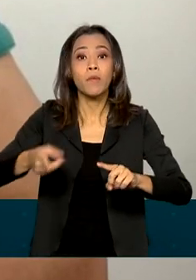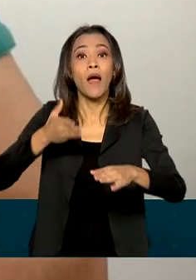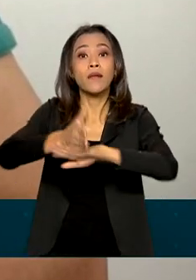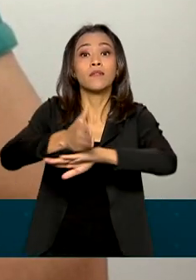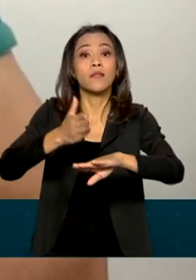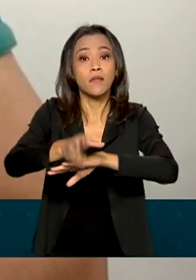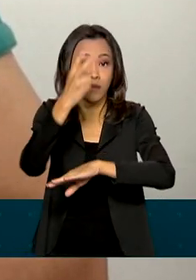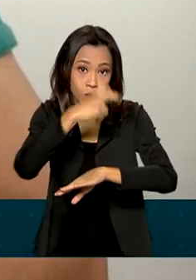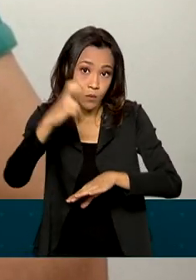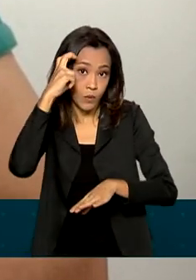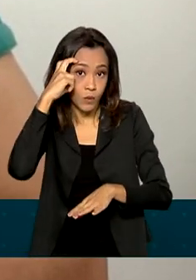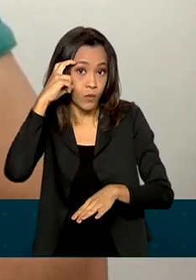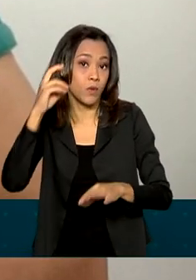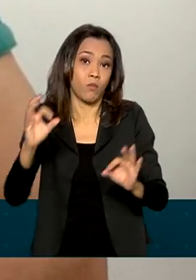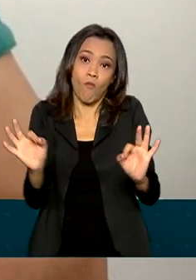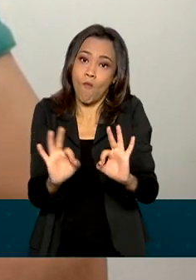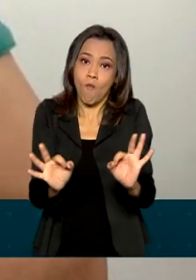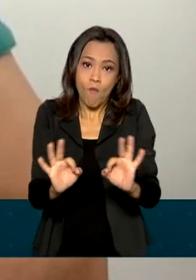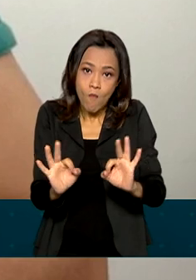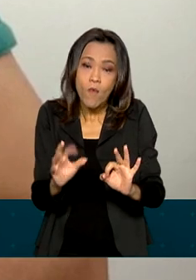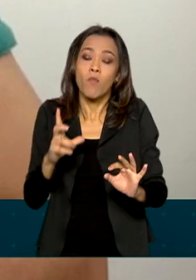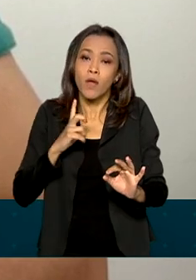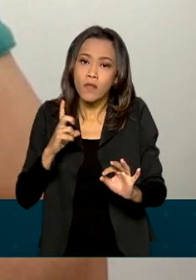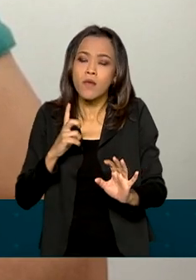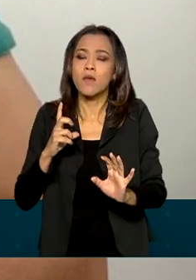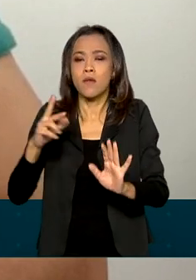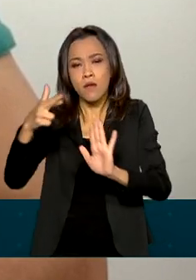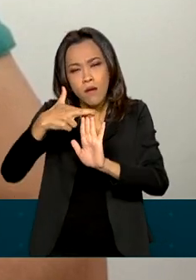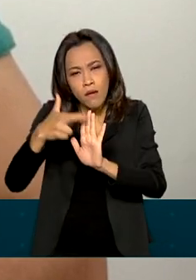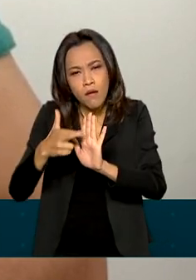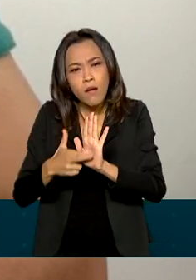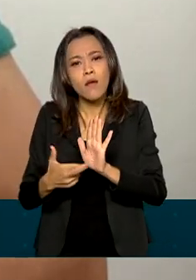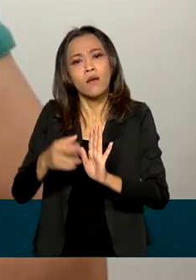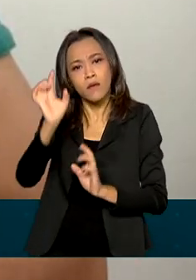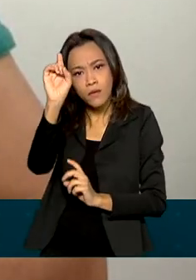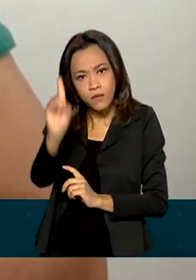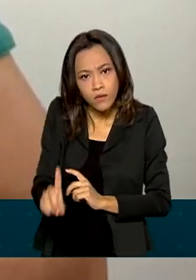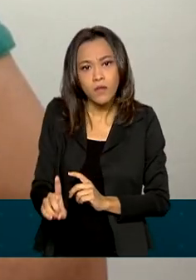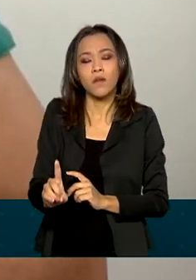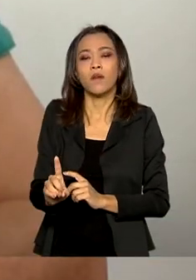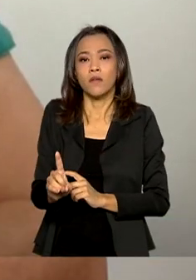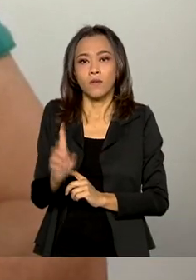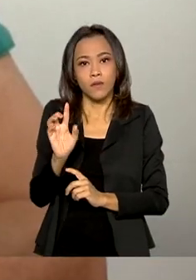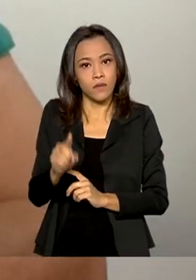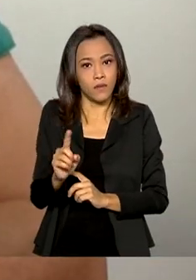alguns princípios e direitos que são inalienáveis.